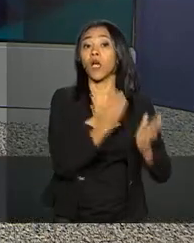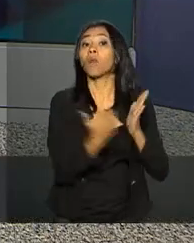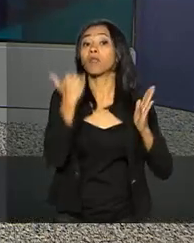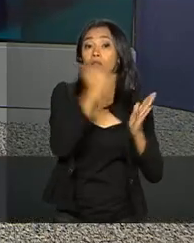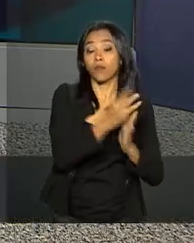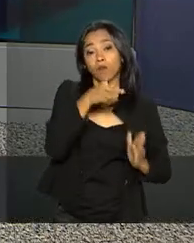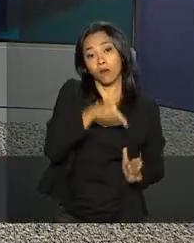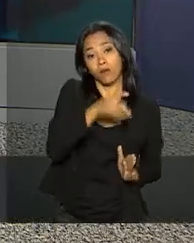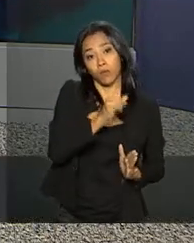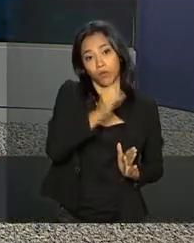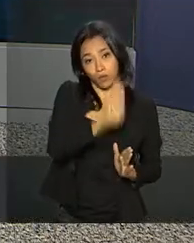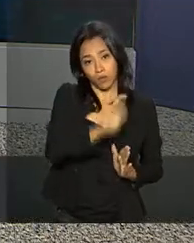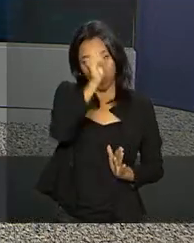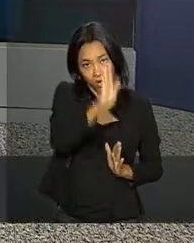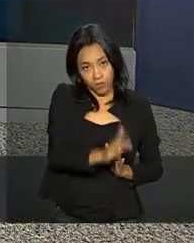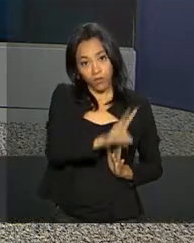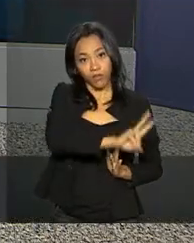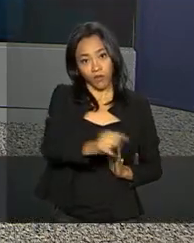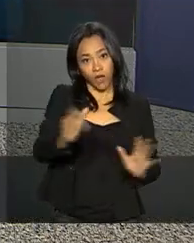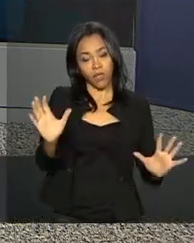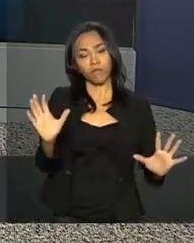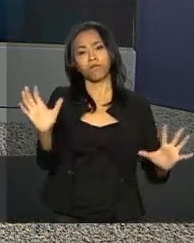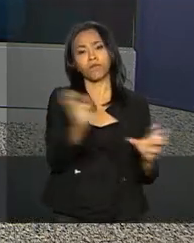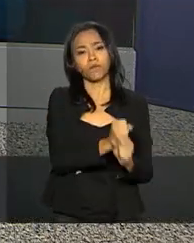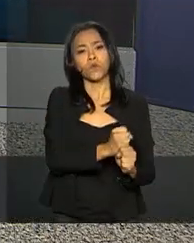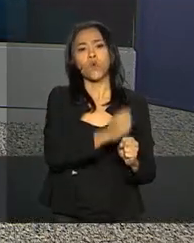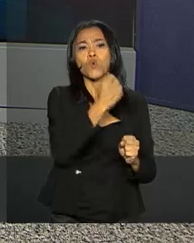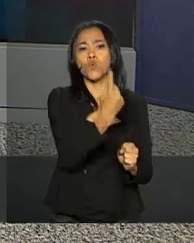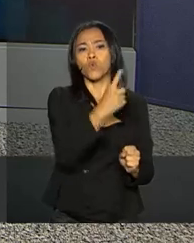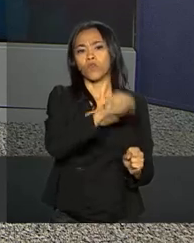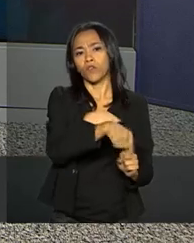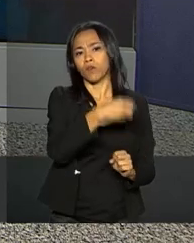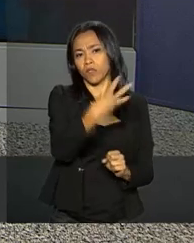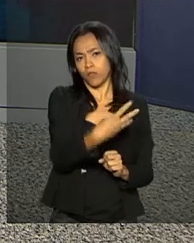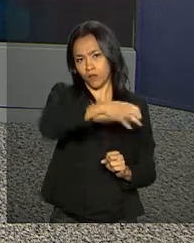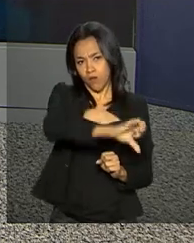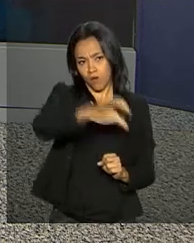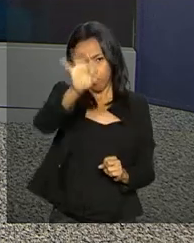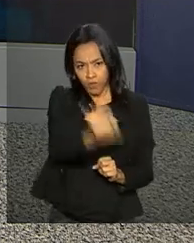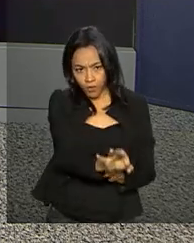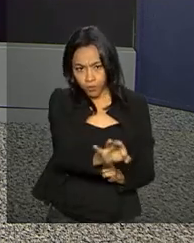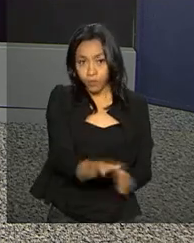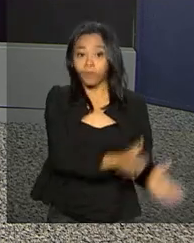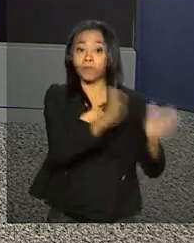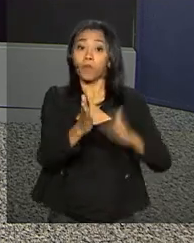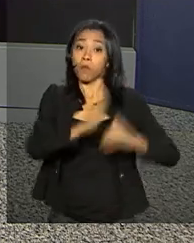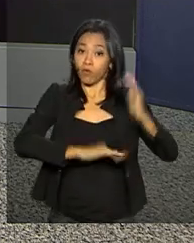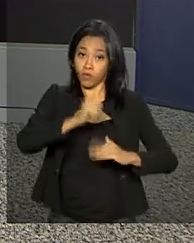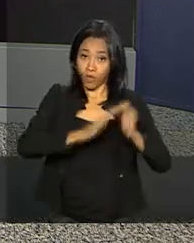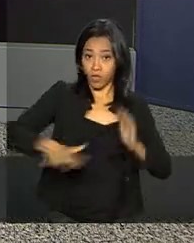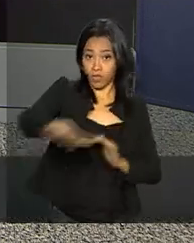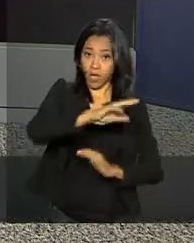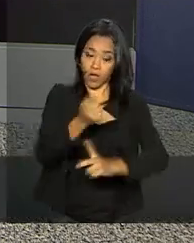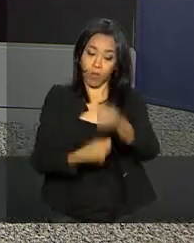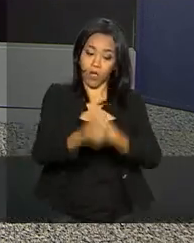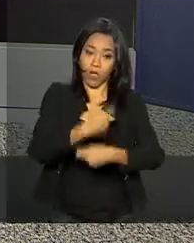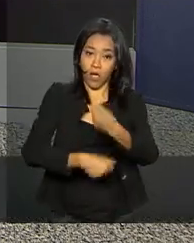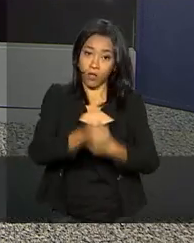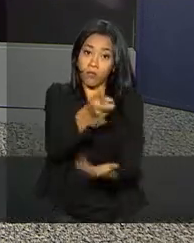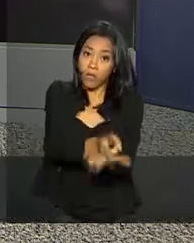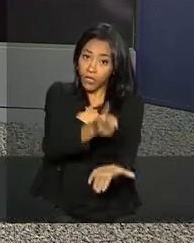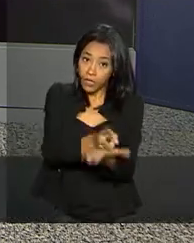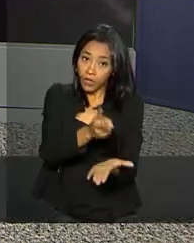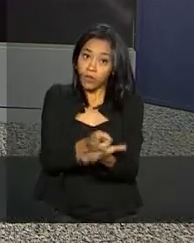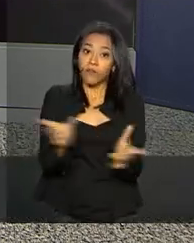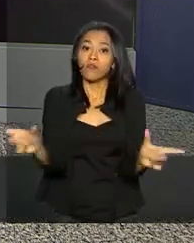brasileiro, que agora deve fechar o ano em 1,39%. Especialistas do mercado financeiro mantiveram a